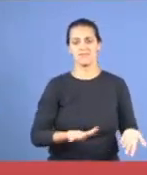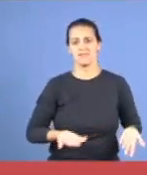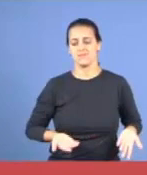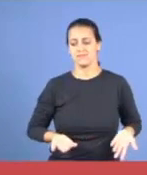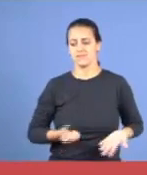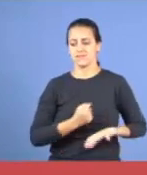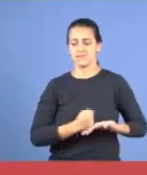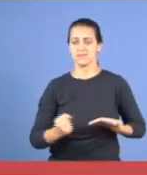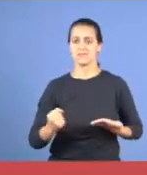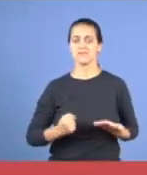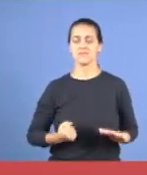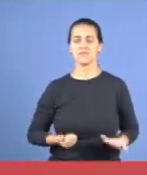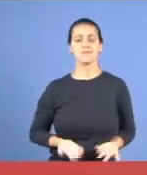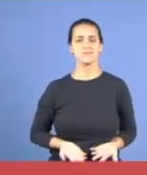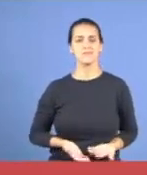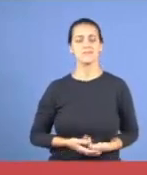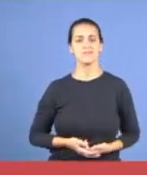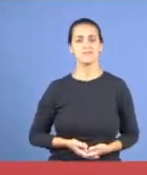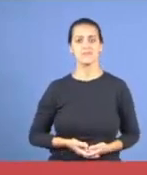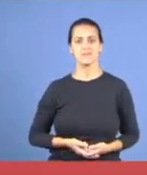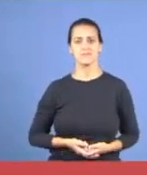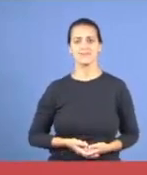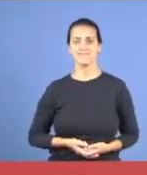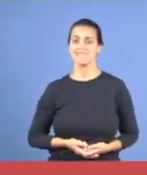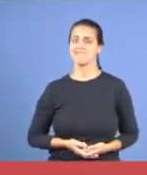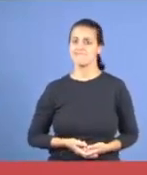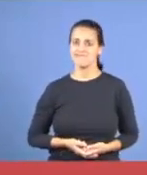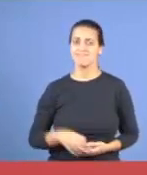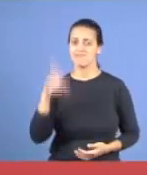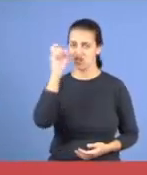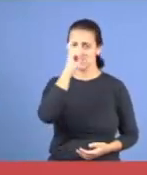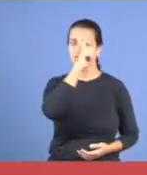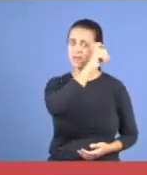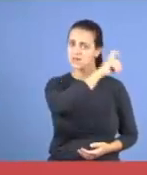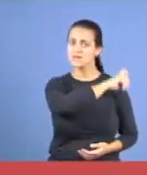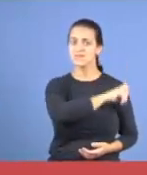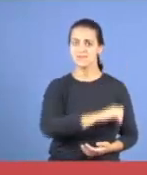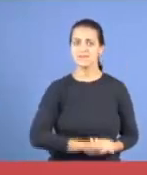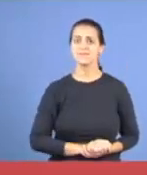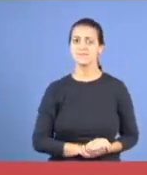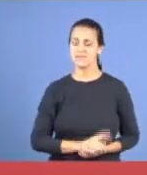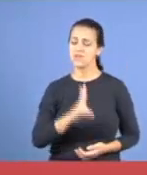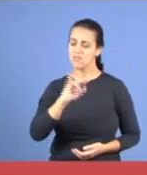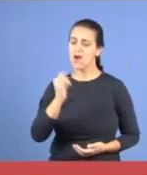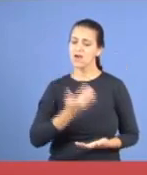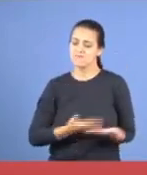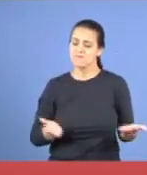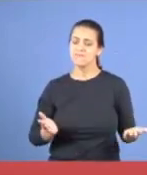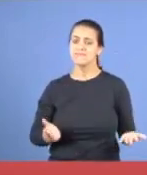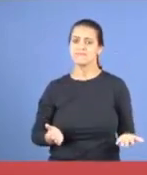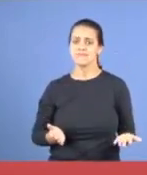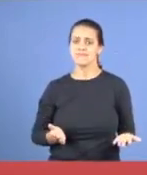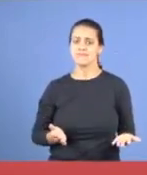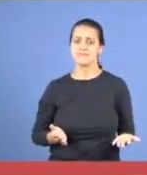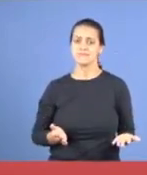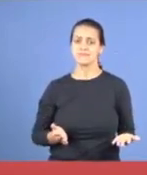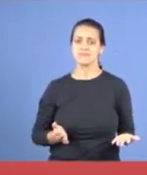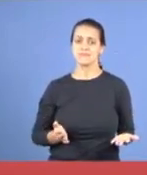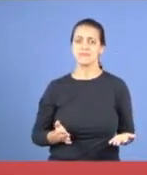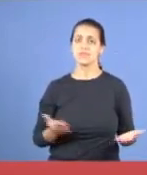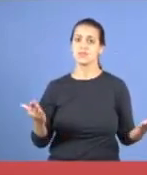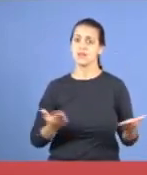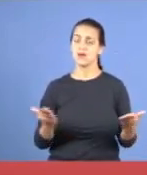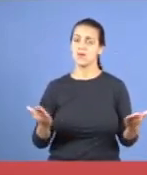desse caminho que o abriu para nós, vai ficar em dificuldade, daqui para frente, então, não custa nada, ao